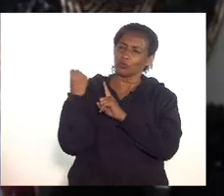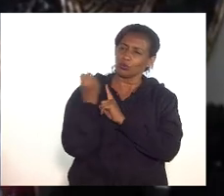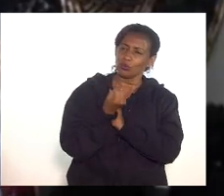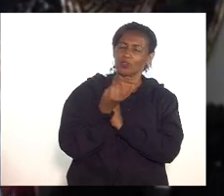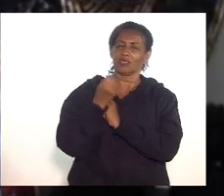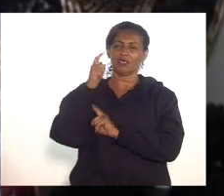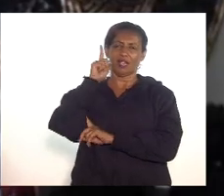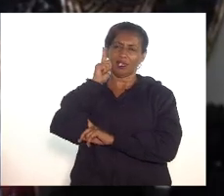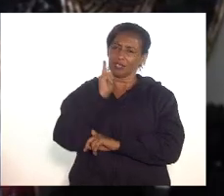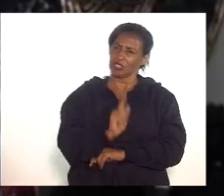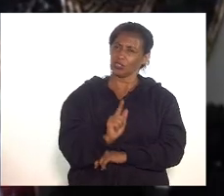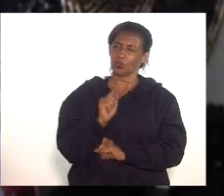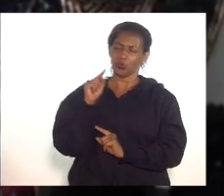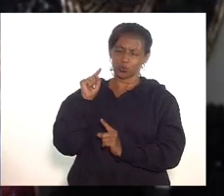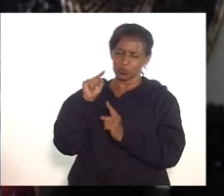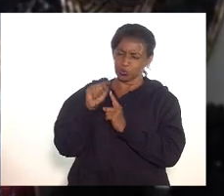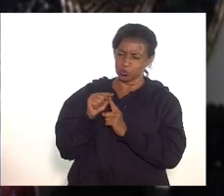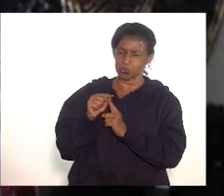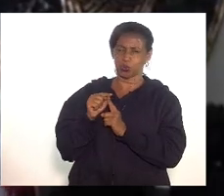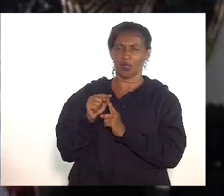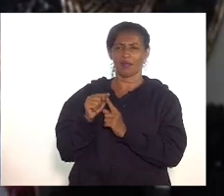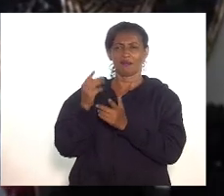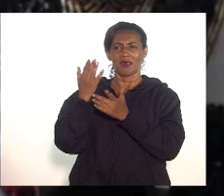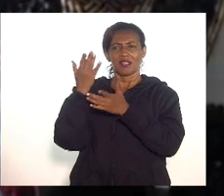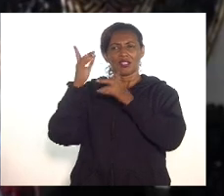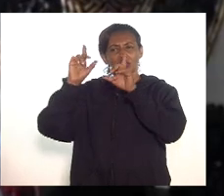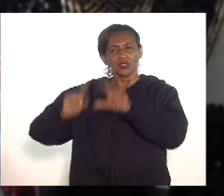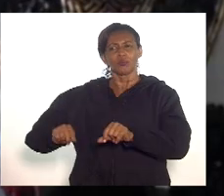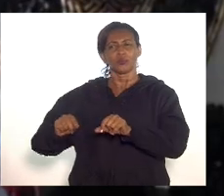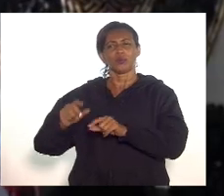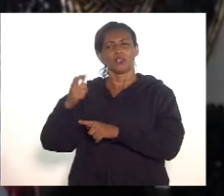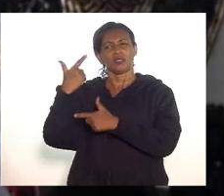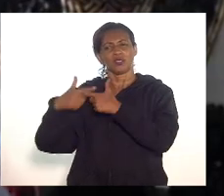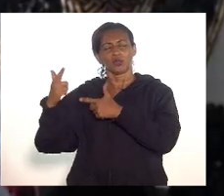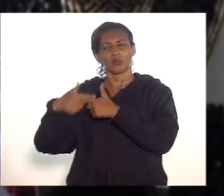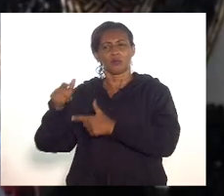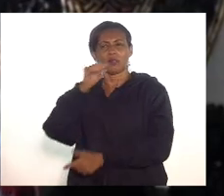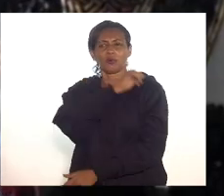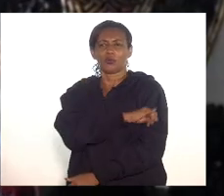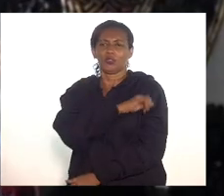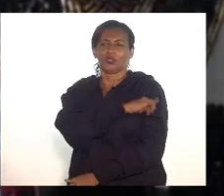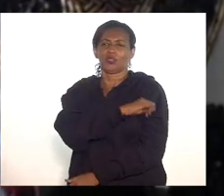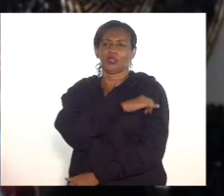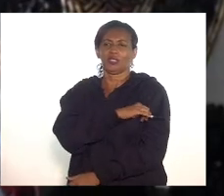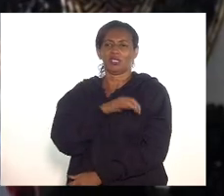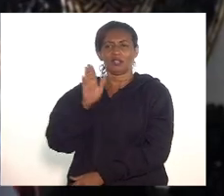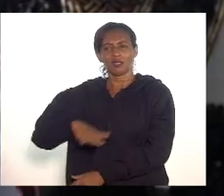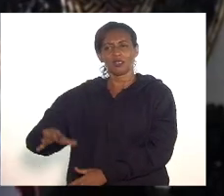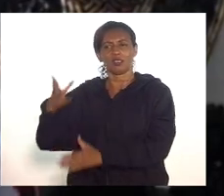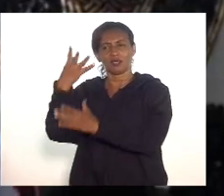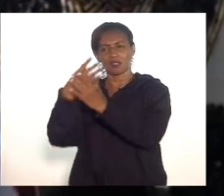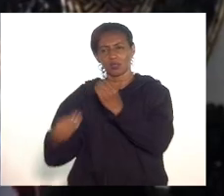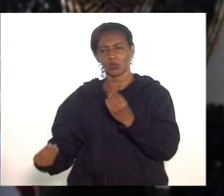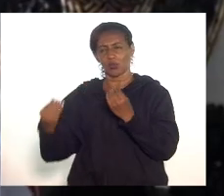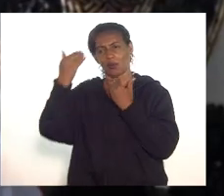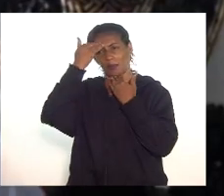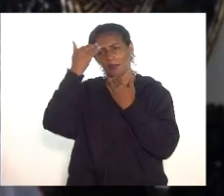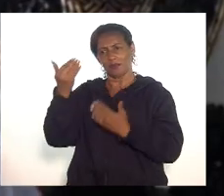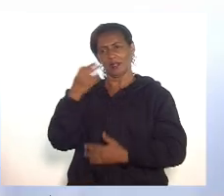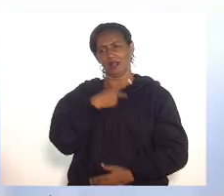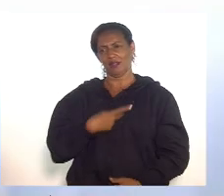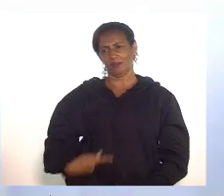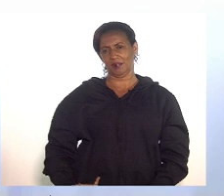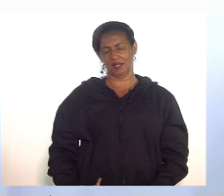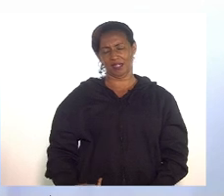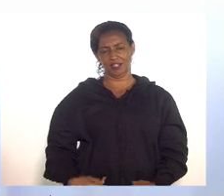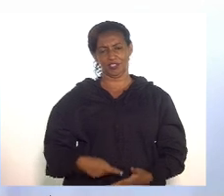a consiga atenuar essa terrível crise que vive o Estado do Rio de Janeiro que são as crianças desaparecidas. Obrigado, presidente. Nada